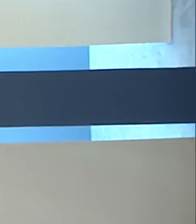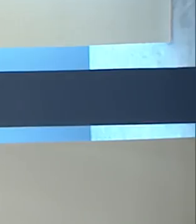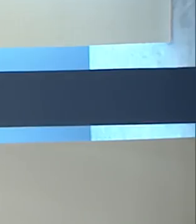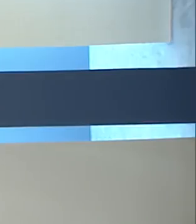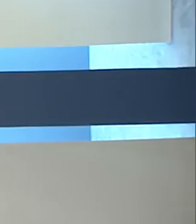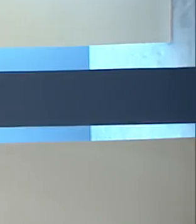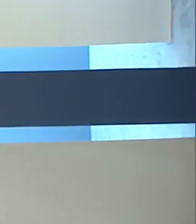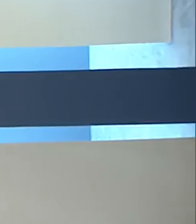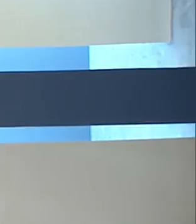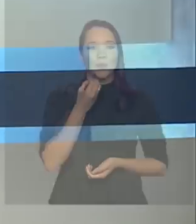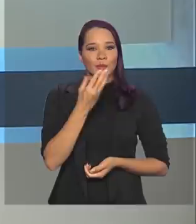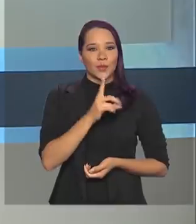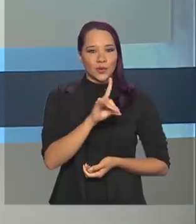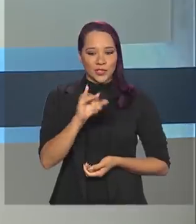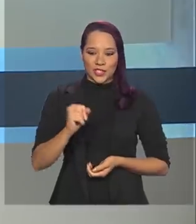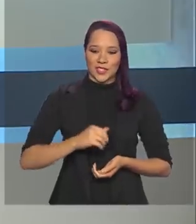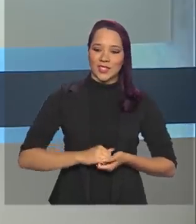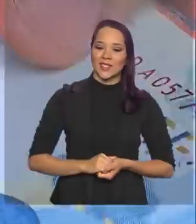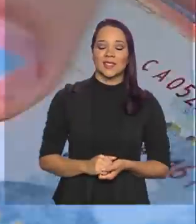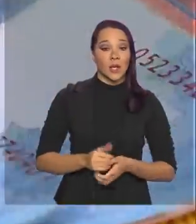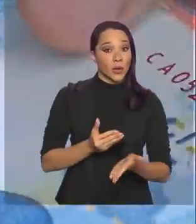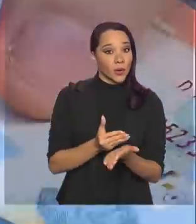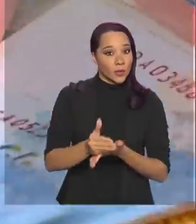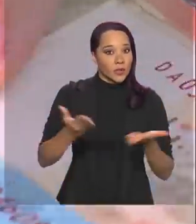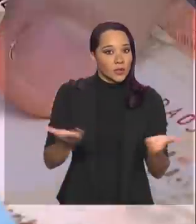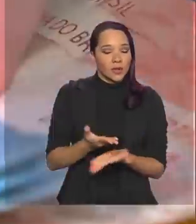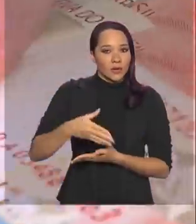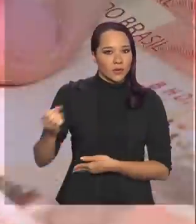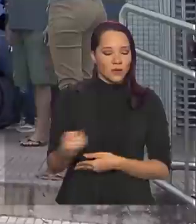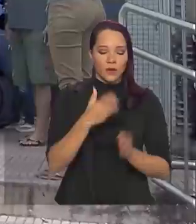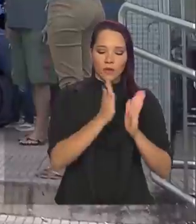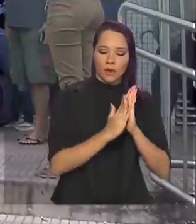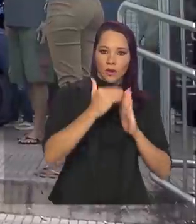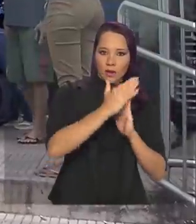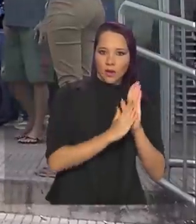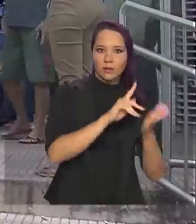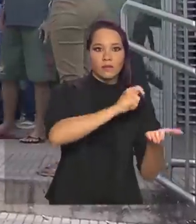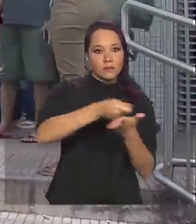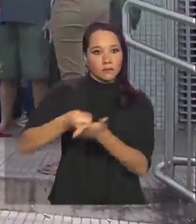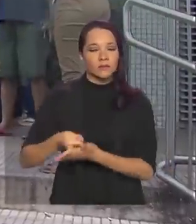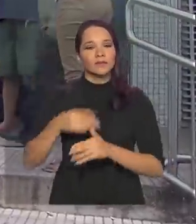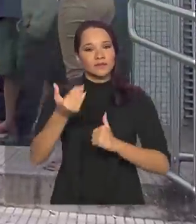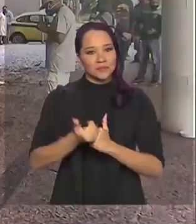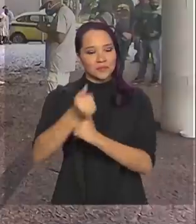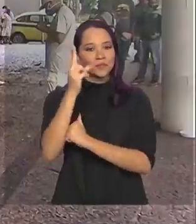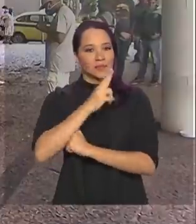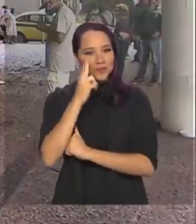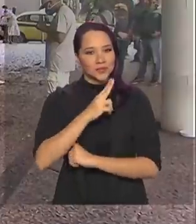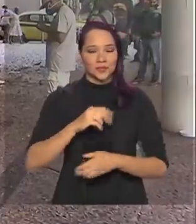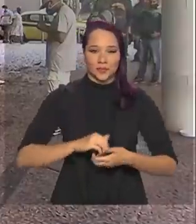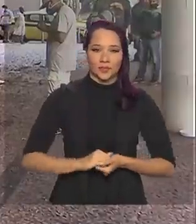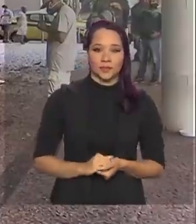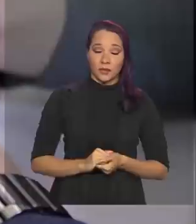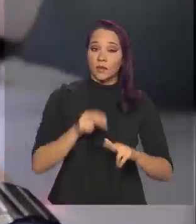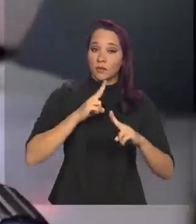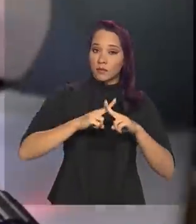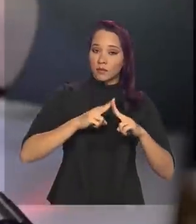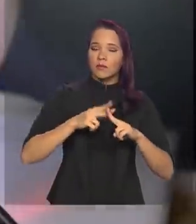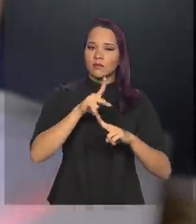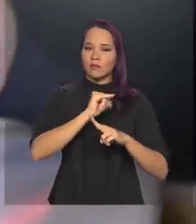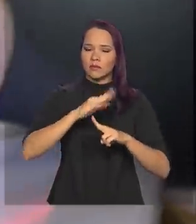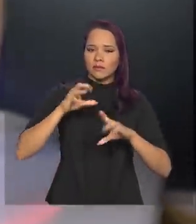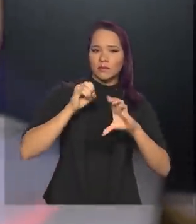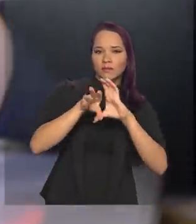Olá, bom dia! Começa hoje novo calendário de pagamentos do auxílio emergencial. A Caixa vai